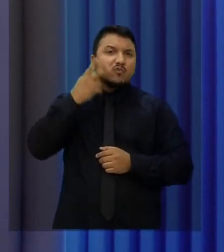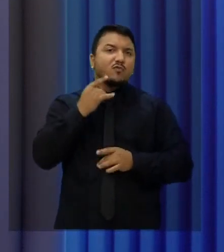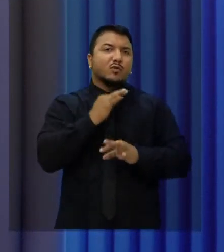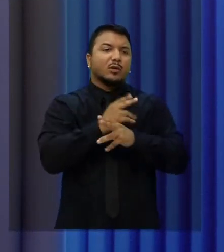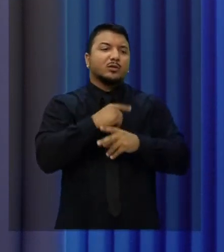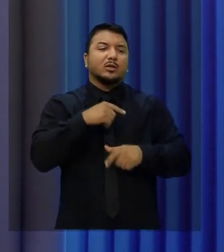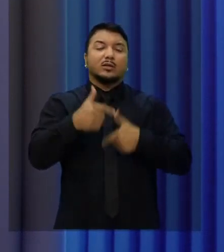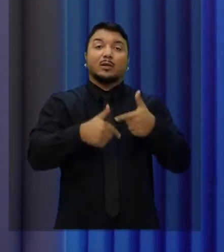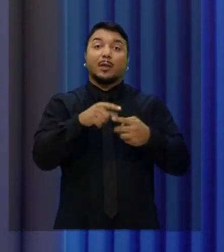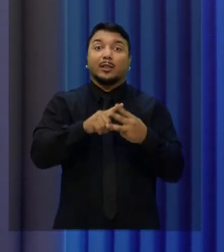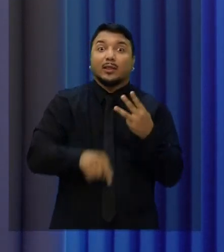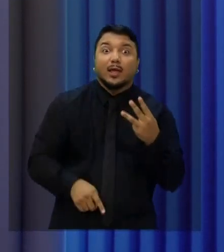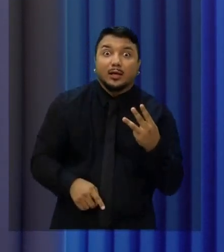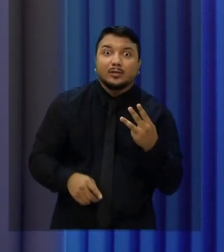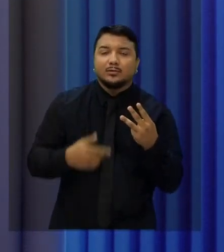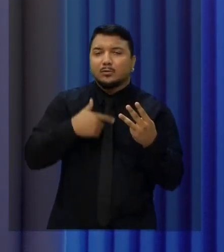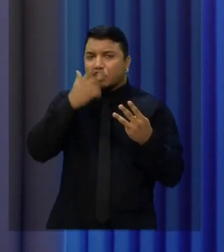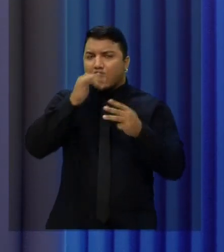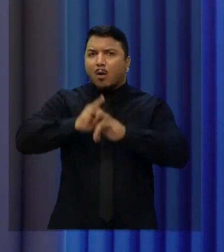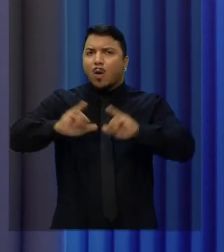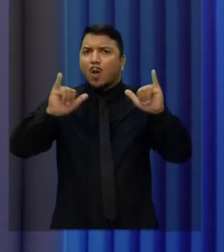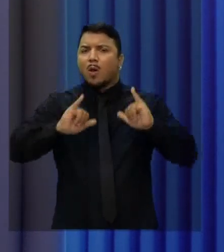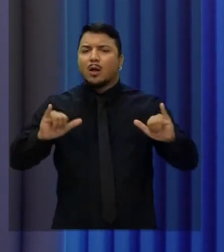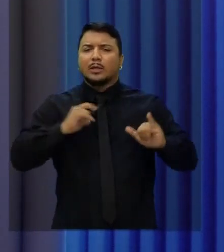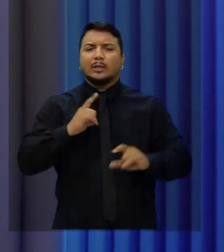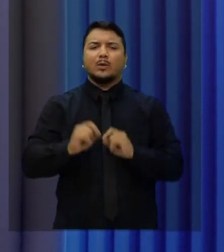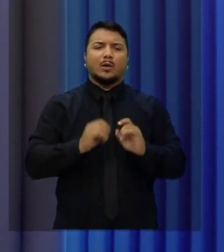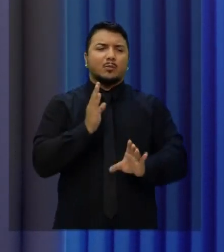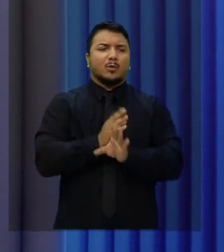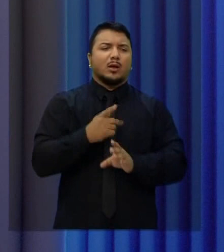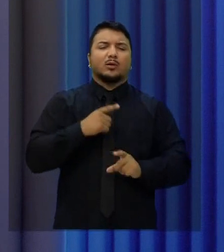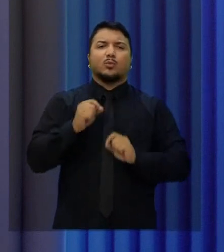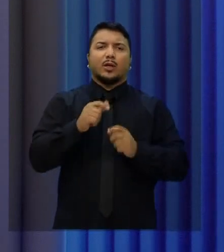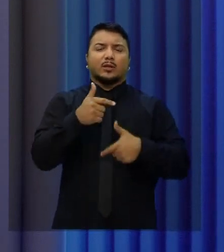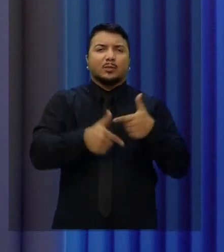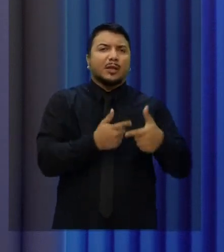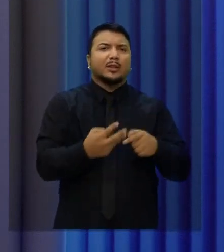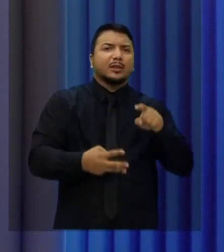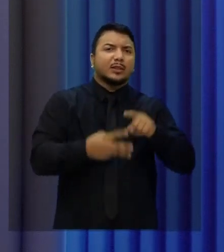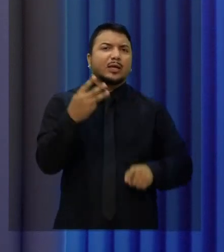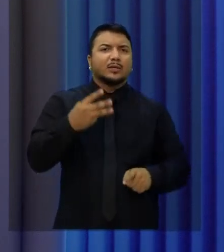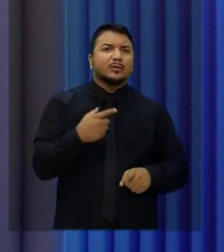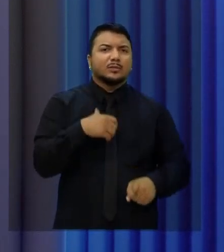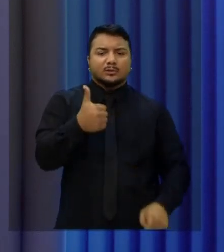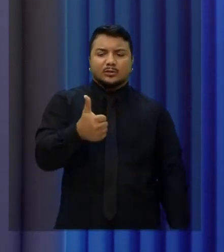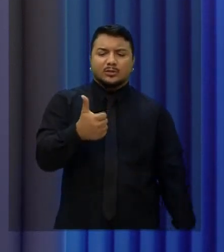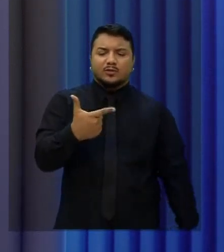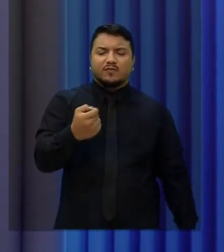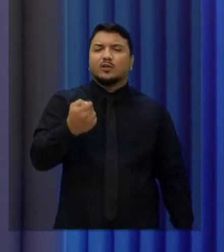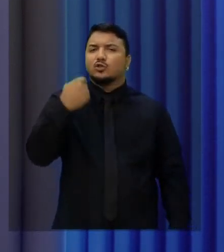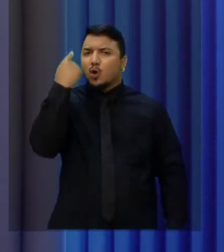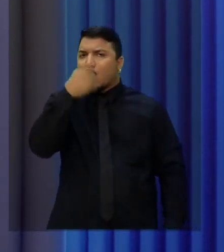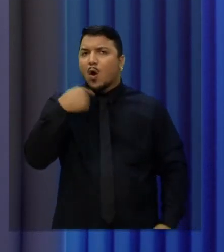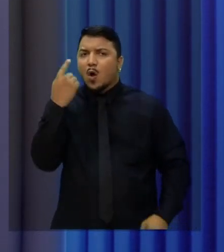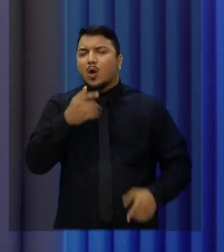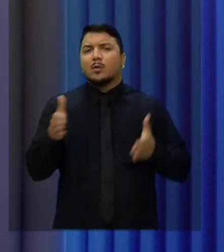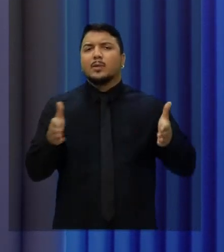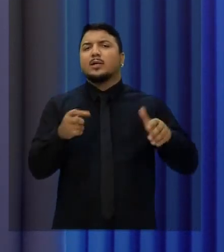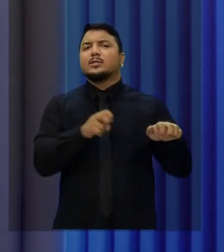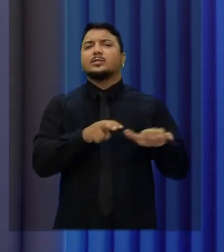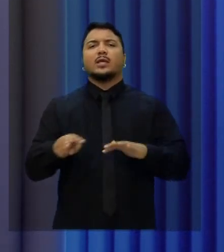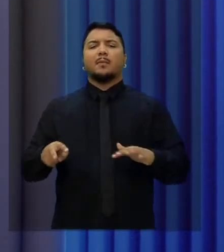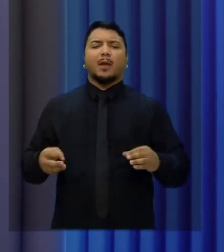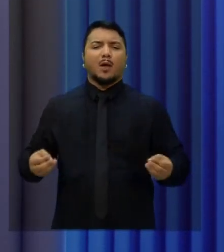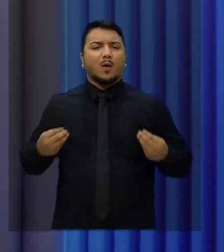empregos ao mesmo tempo e foi denunciado. Denunciado por conta de ter três empregos que dariam 120 horas durante a semana